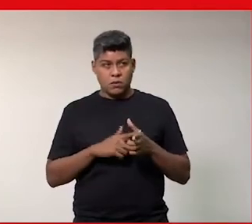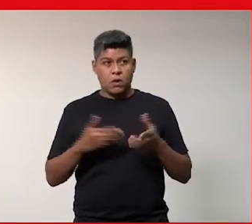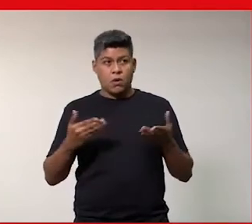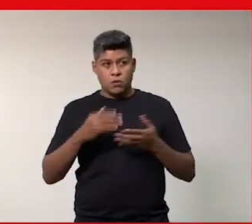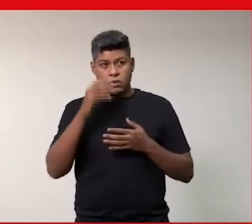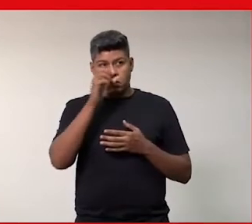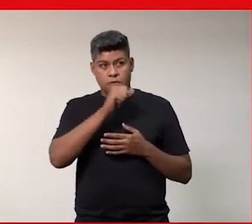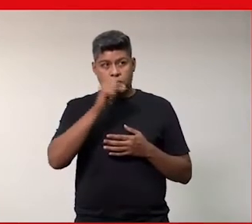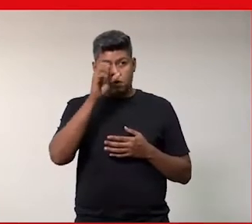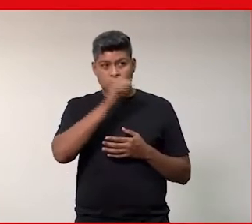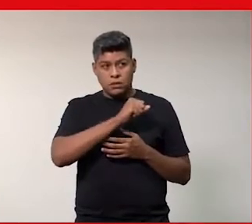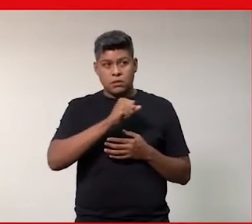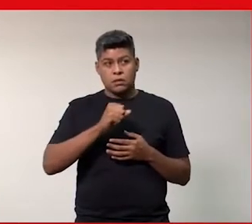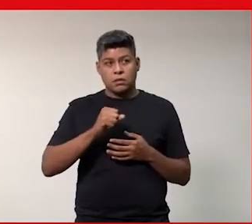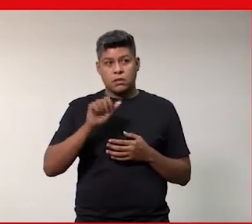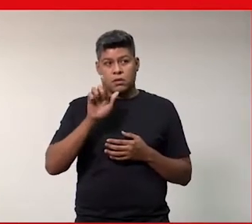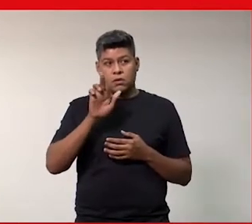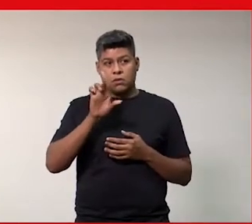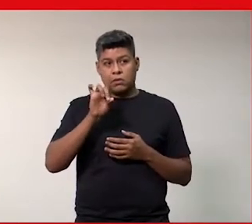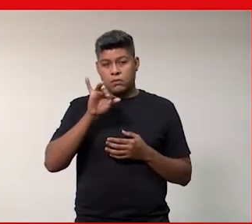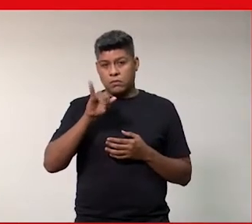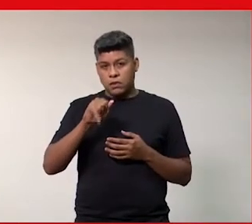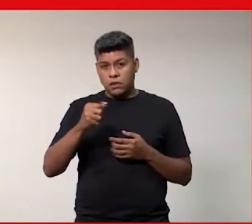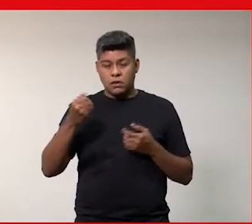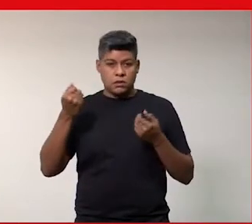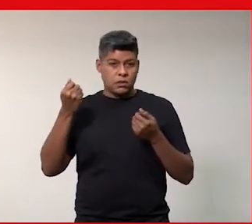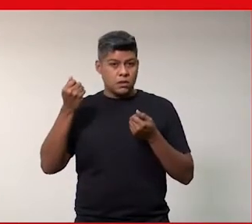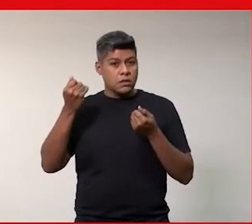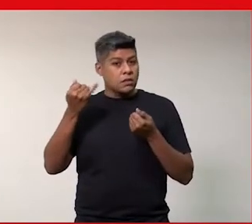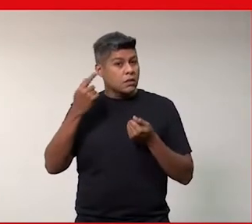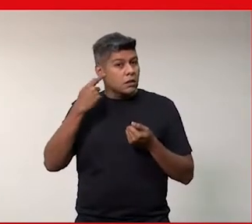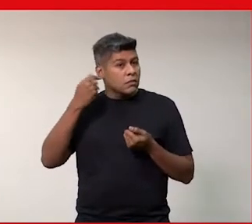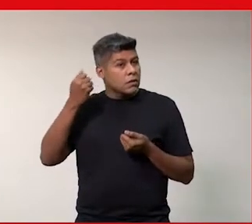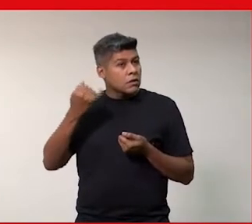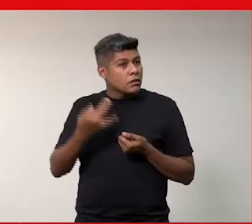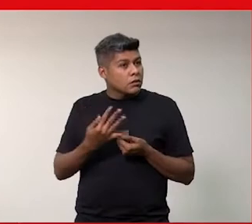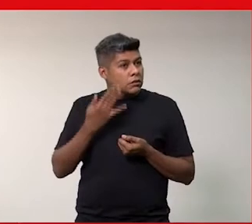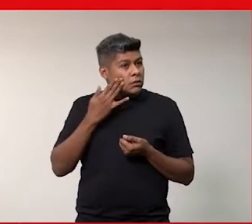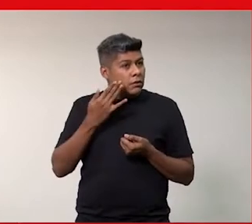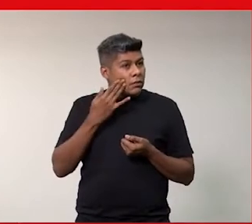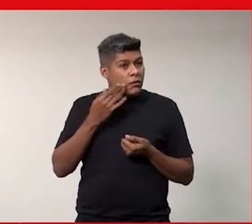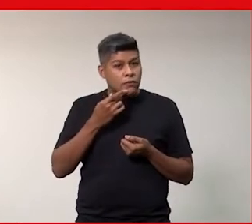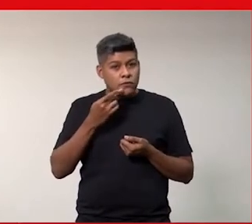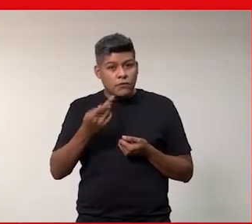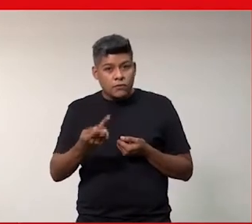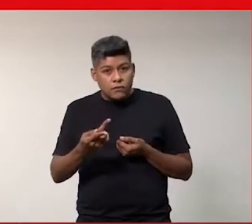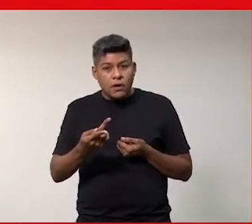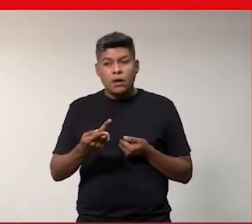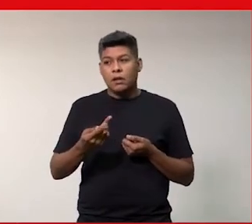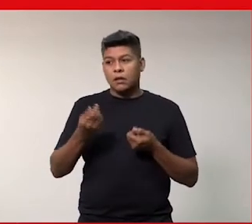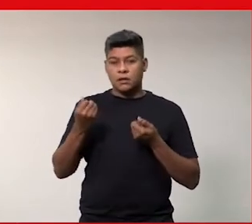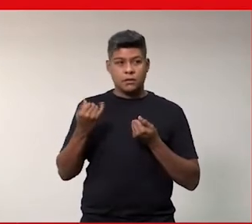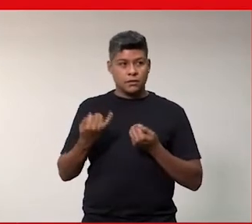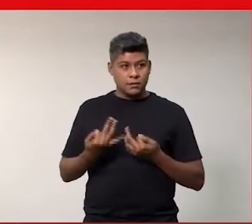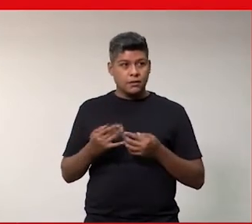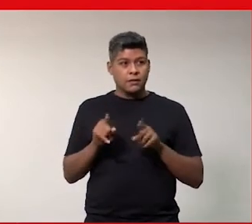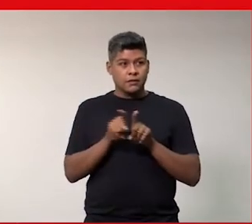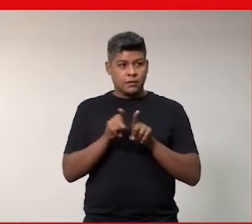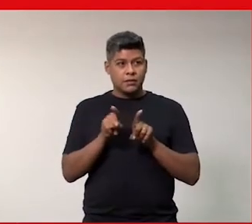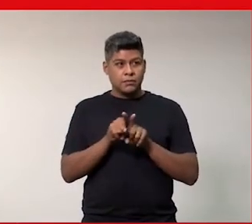Ludmilla nunca tinha visto um exemplo de audiodescrição achei fantástico até fiquei pensando se na hora que eu fosse falar é humilhado descrevia também